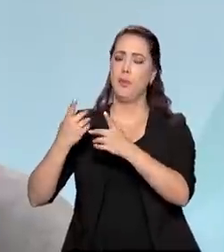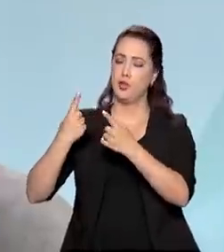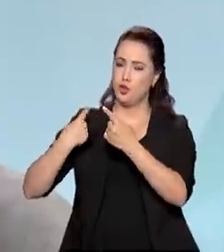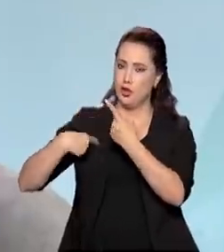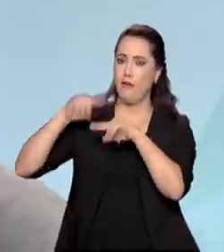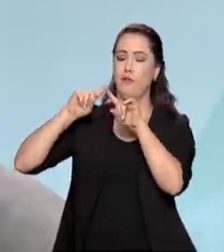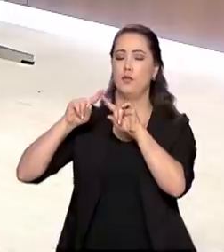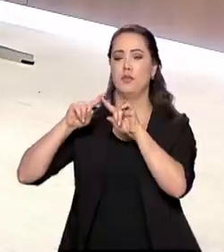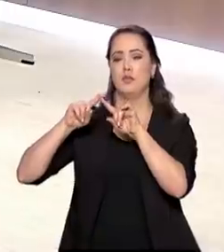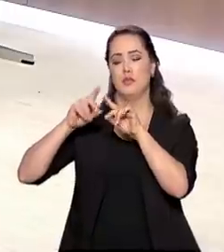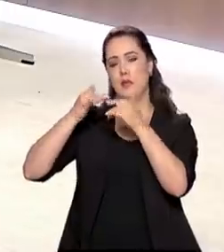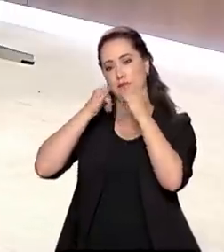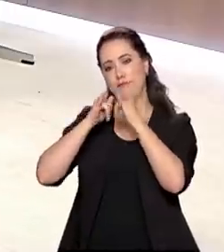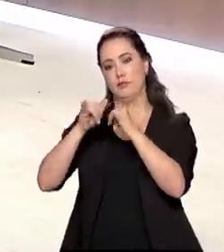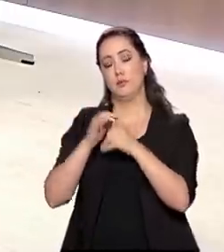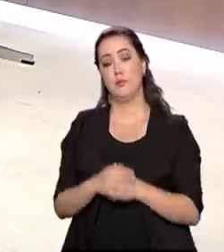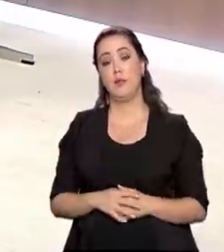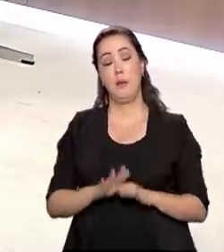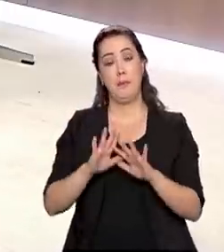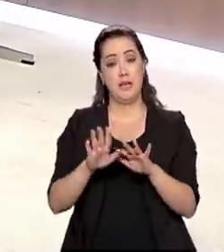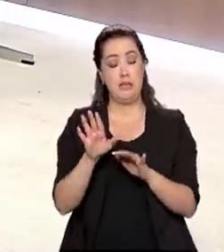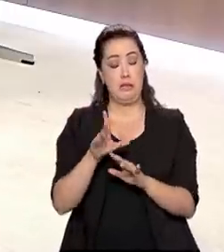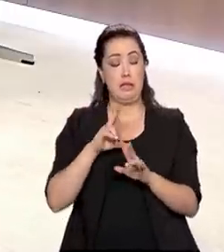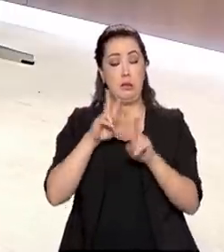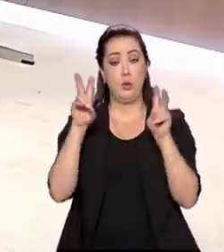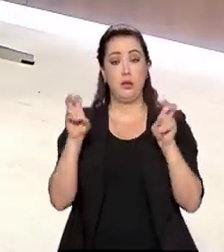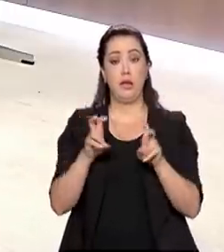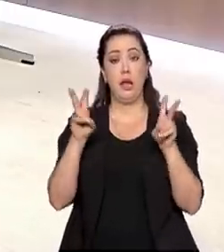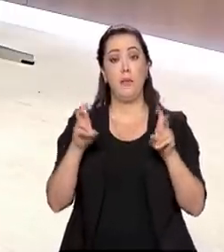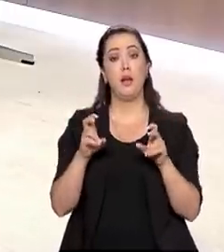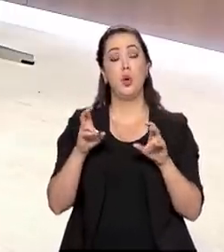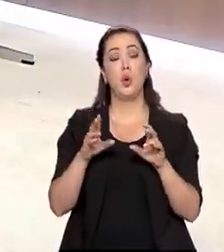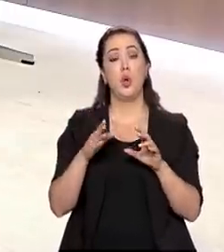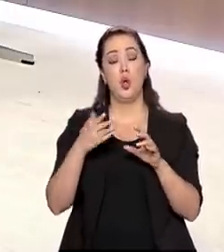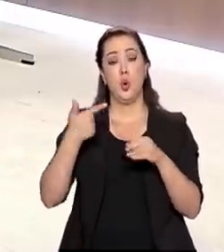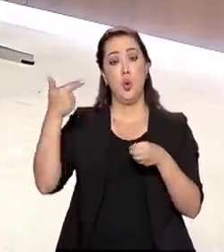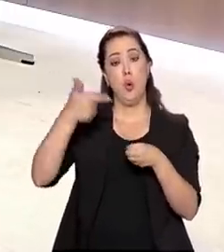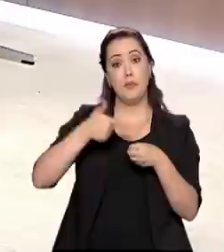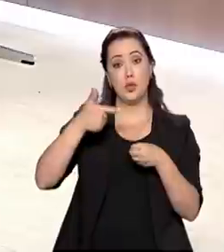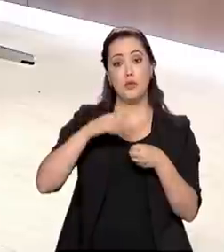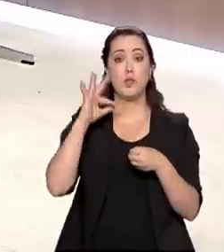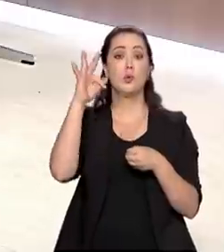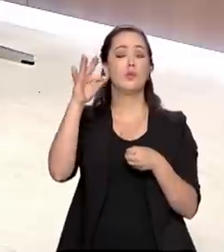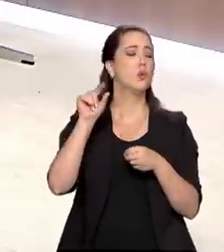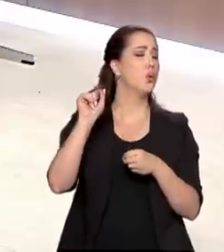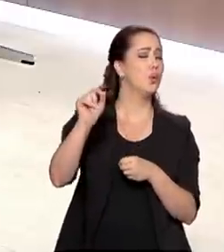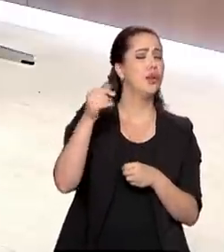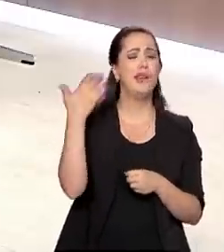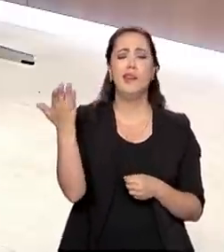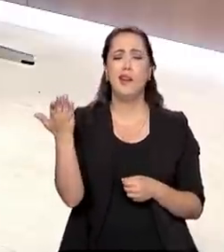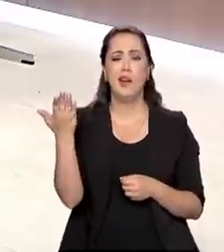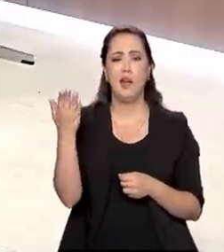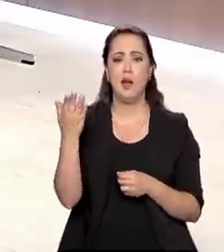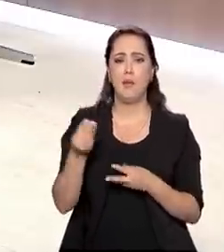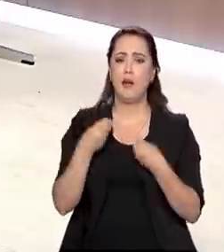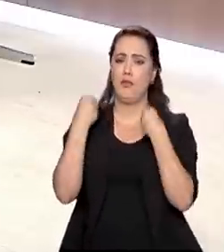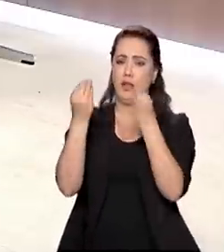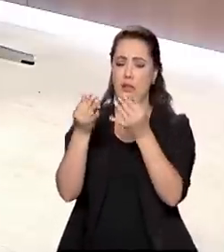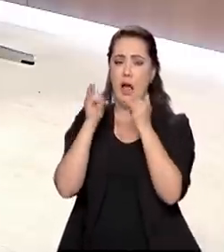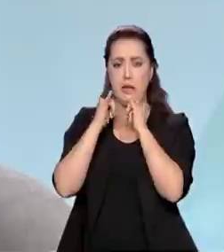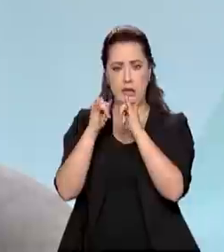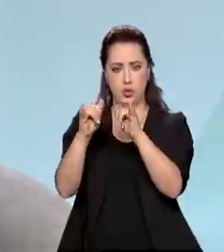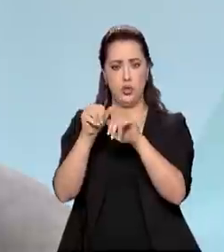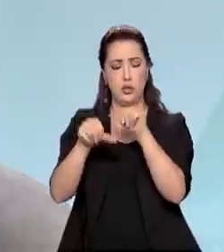aí, tem um combustível que o mundo todo está falando como combustível do futuro, para atender essa demanda de energia elétrica limpa e